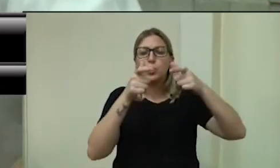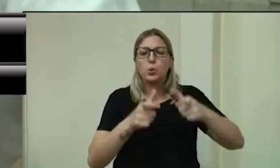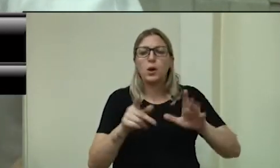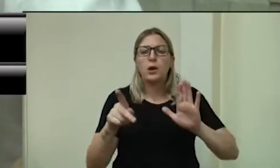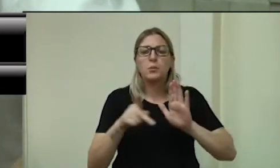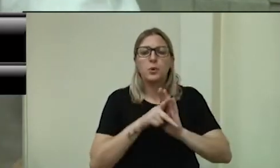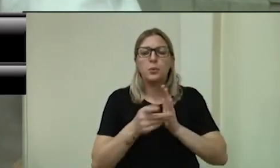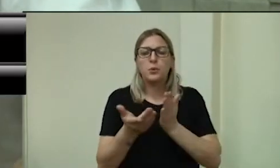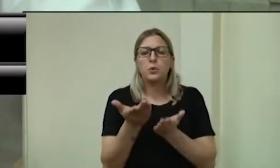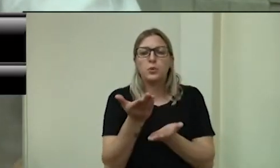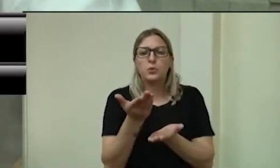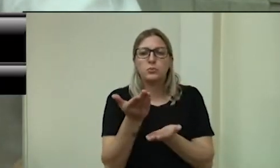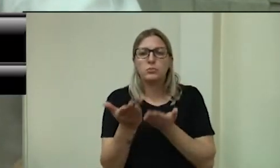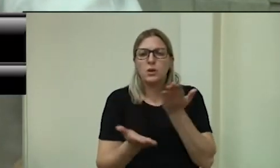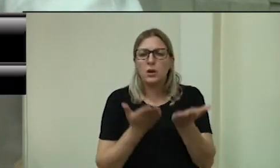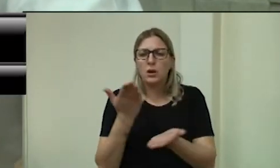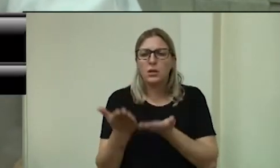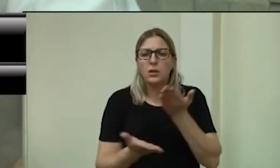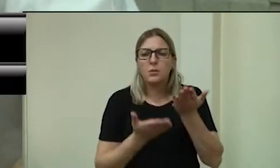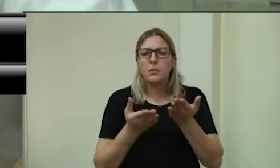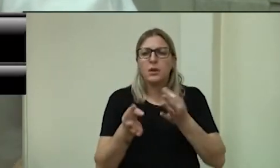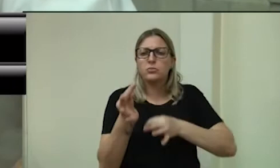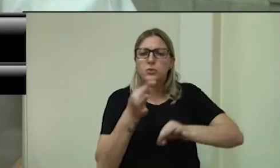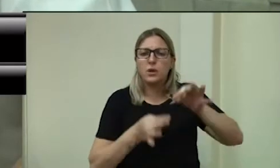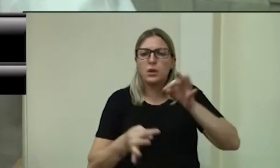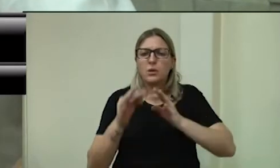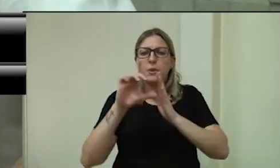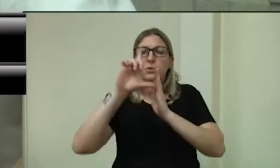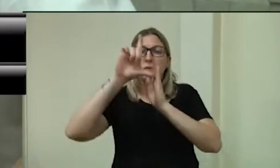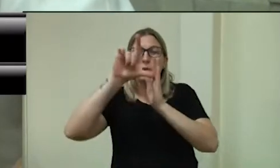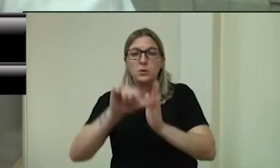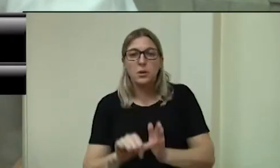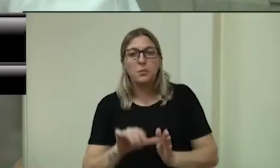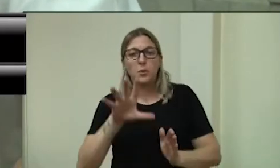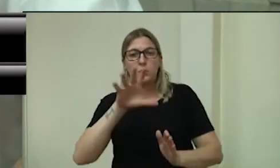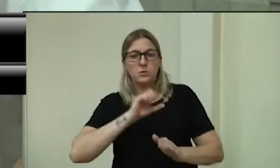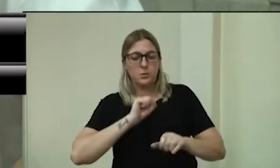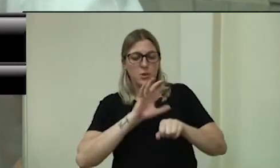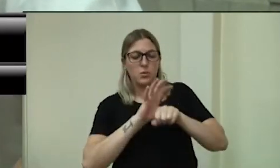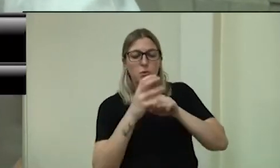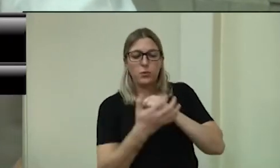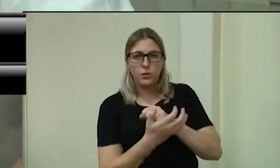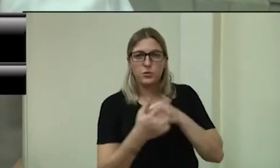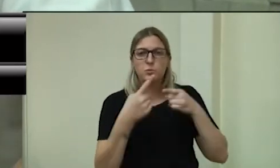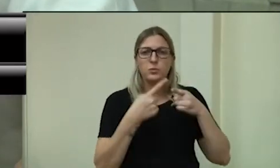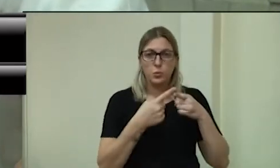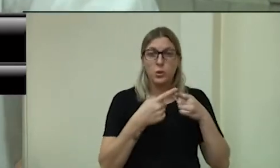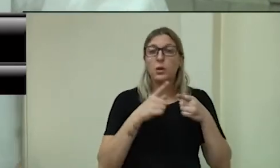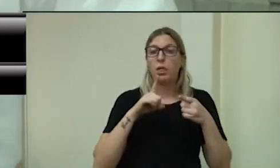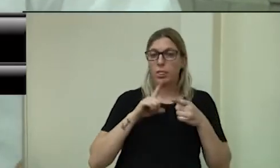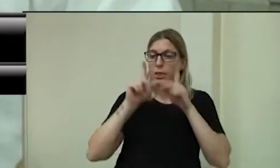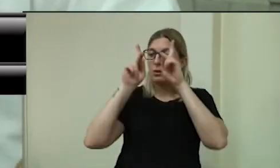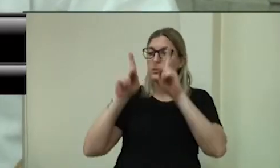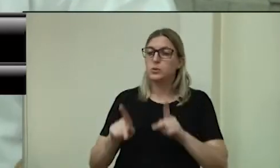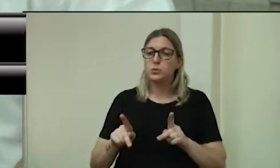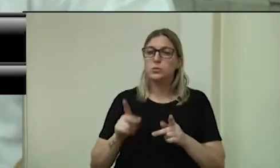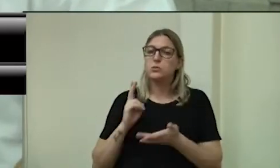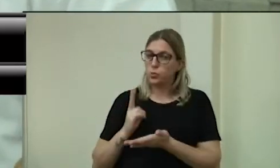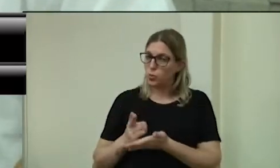Nadir, ficam com sequela, ficam com sequela, e não tem um atendimento, e não tem condições de fazer uma fisioterapia.